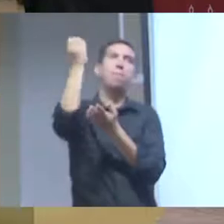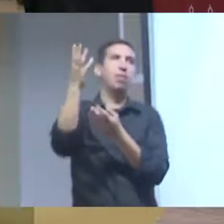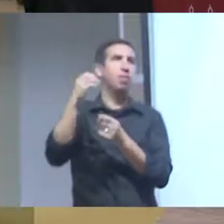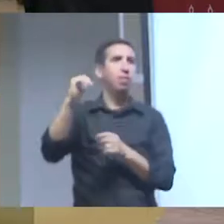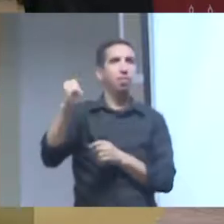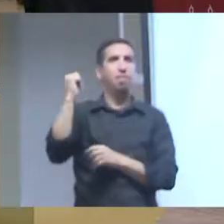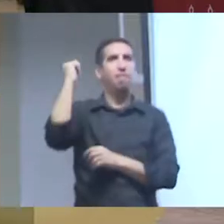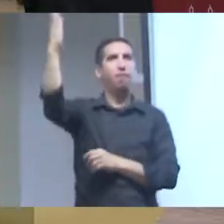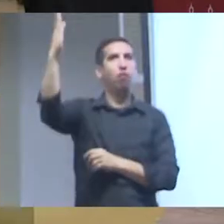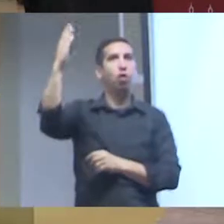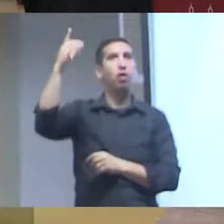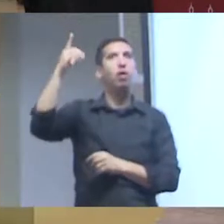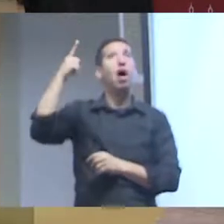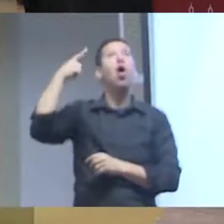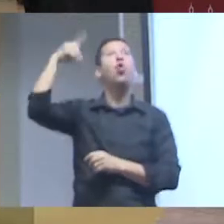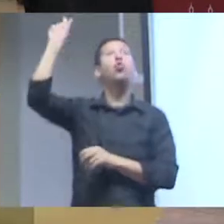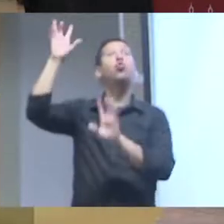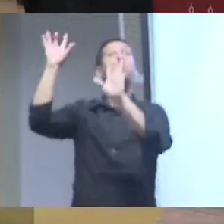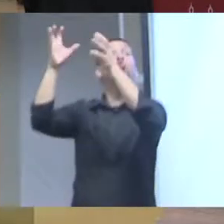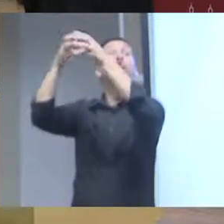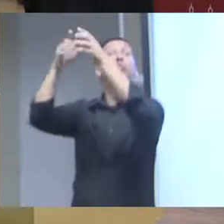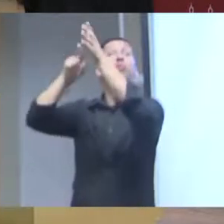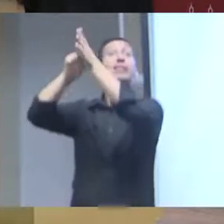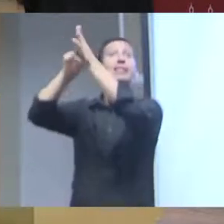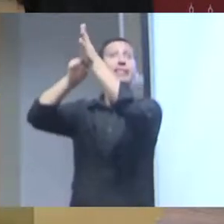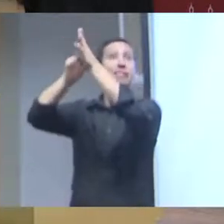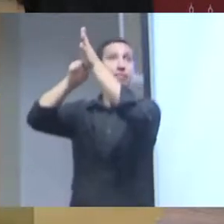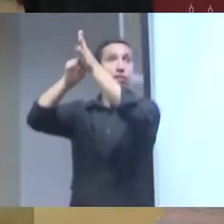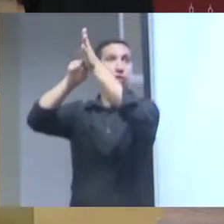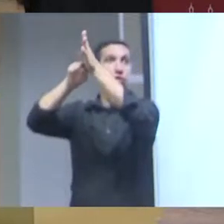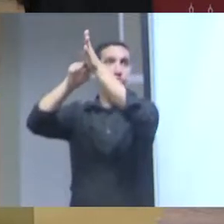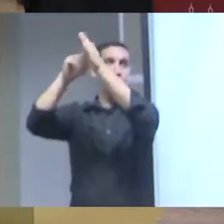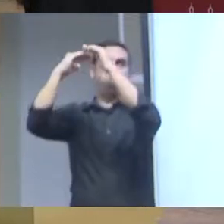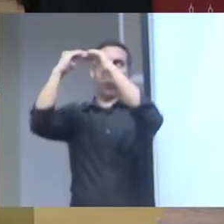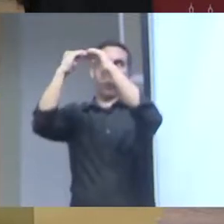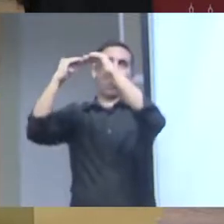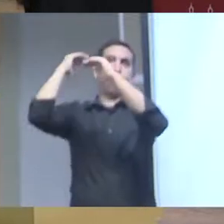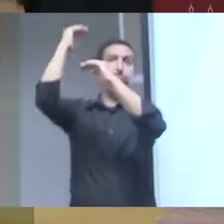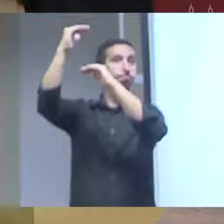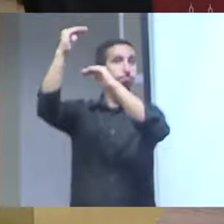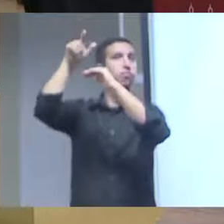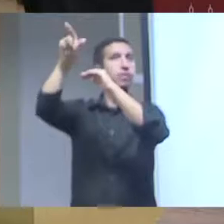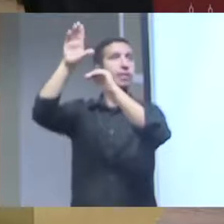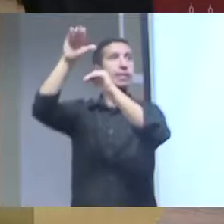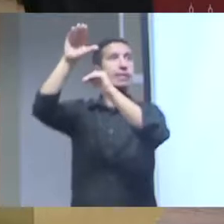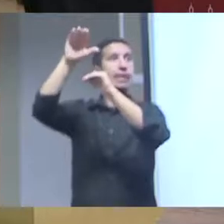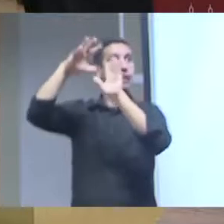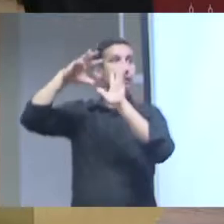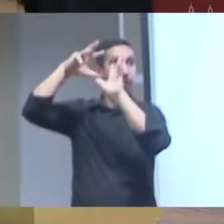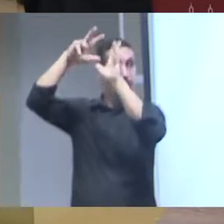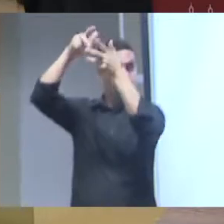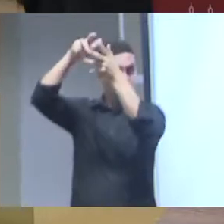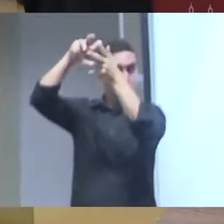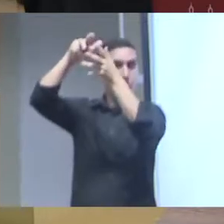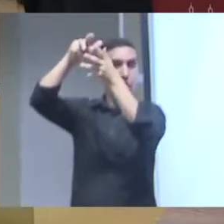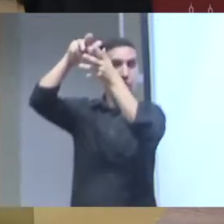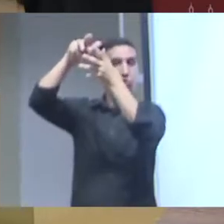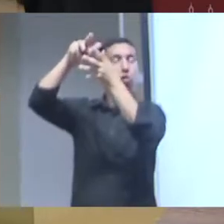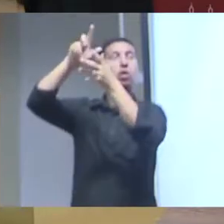brutos para que grupos científicos mais bem situados na chamada ciência